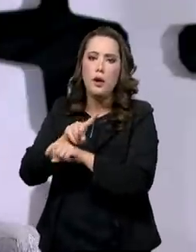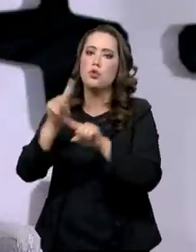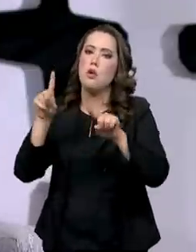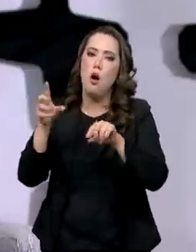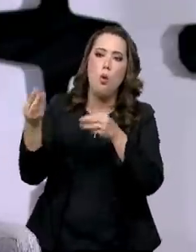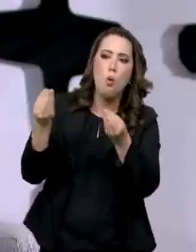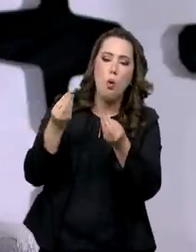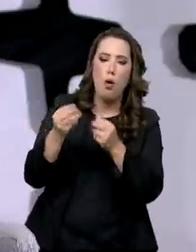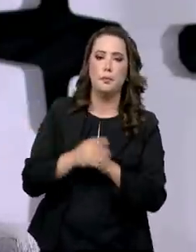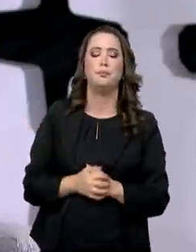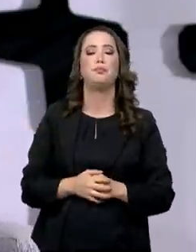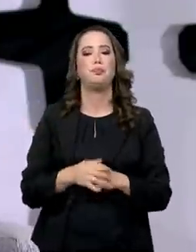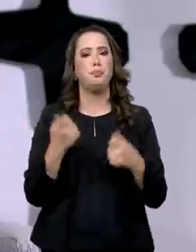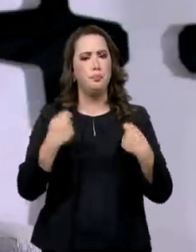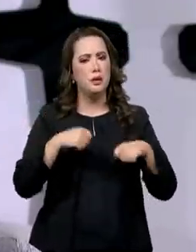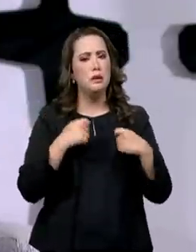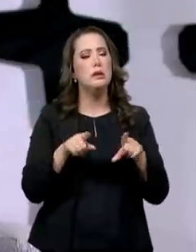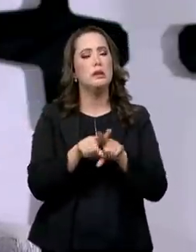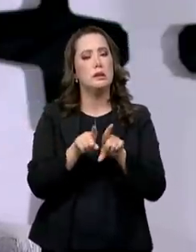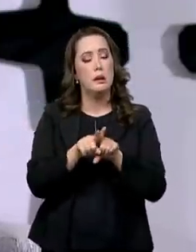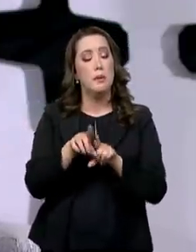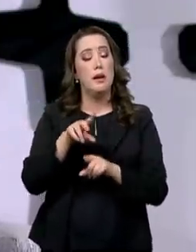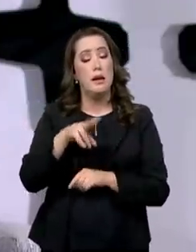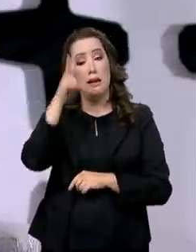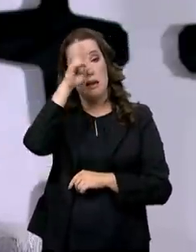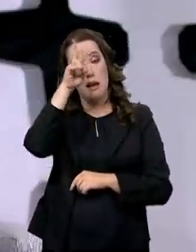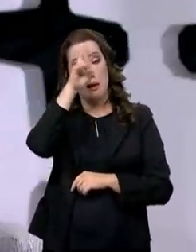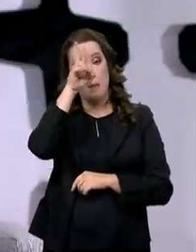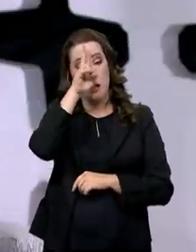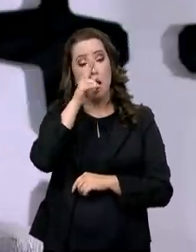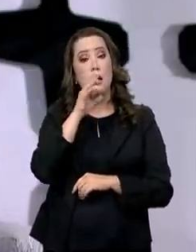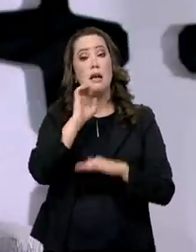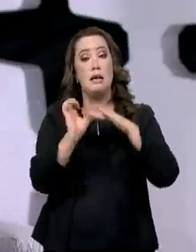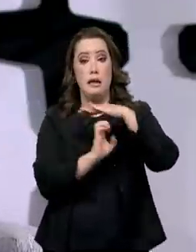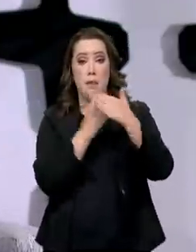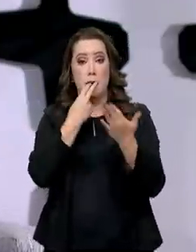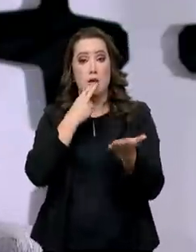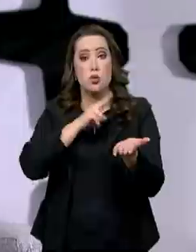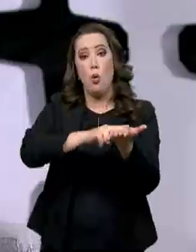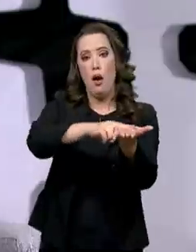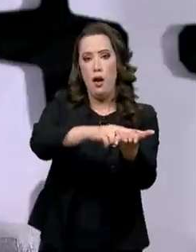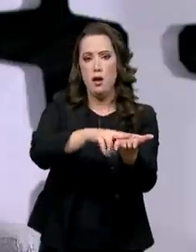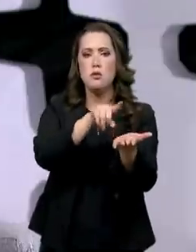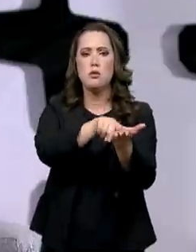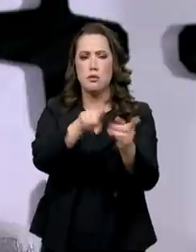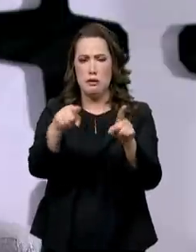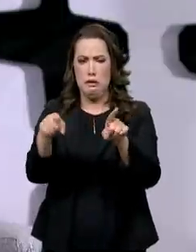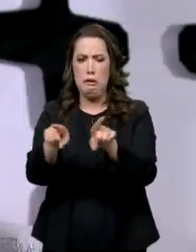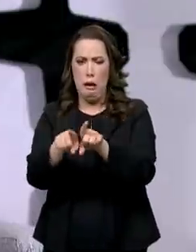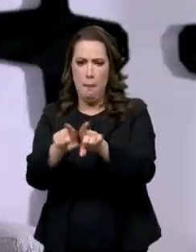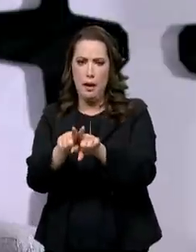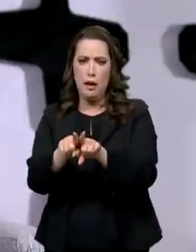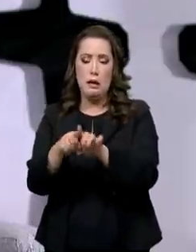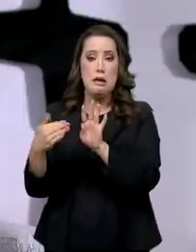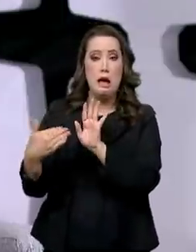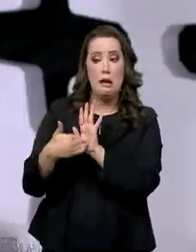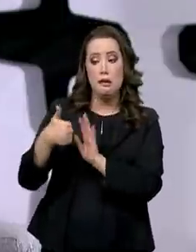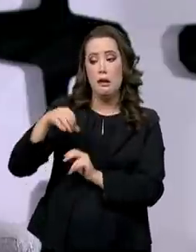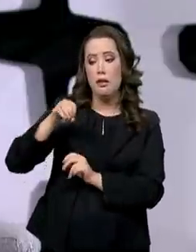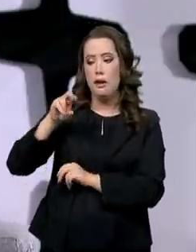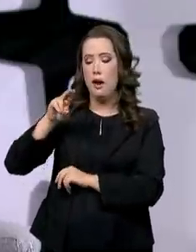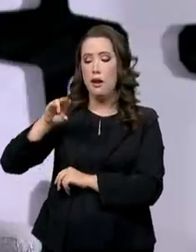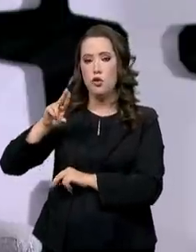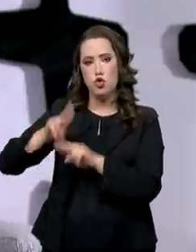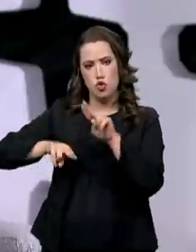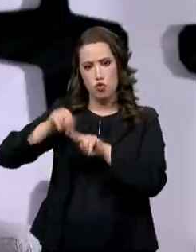Correios, os Correios, eles têm trabalhado. Eu lembro que eu tinha os Correios até dia 10 de junho de 2020, eu tinha as comunicações, os